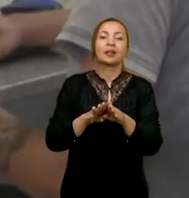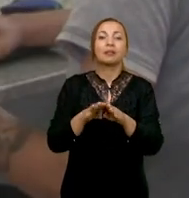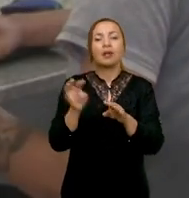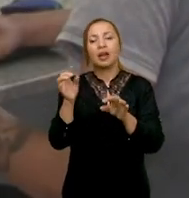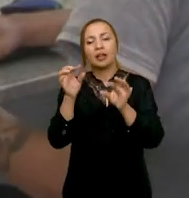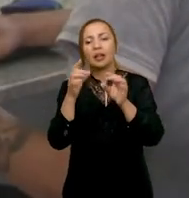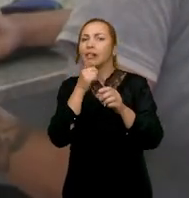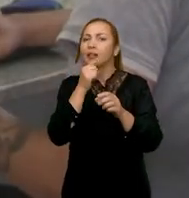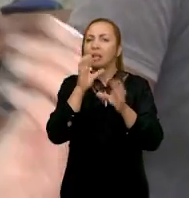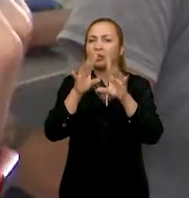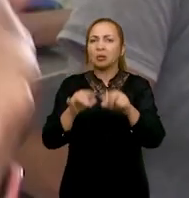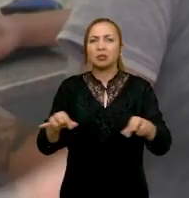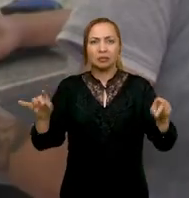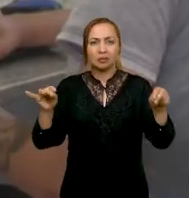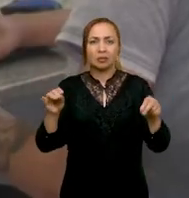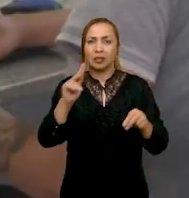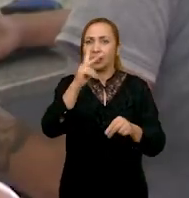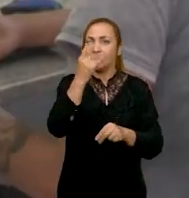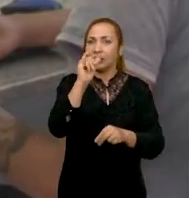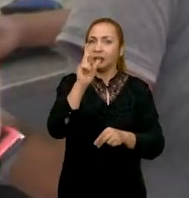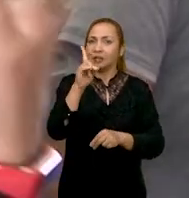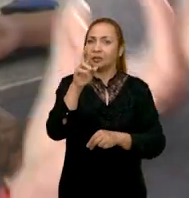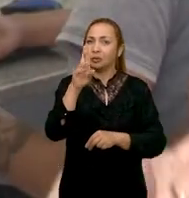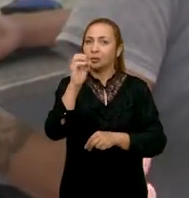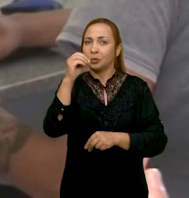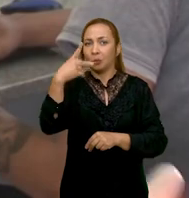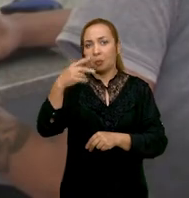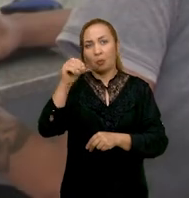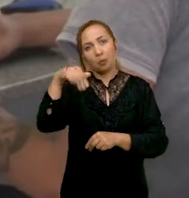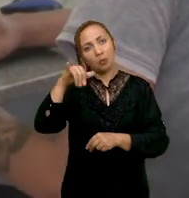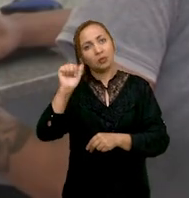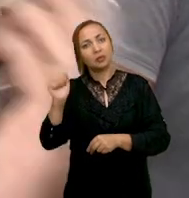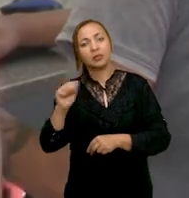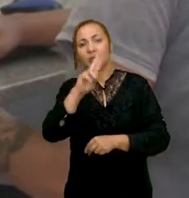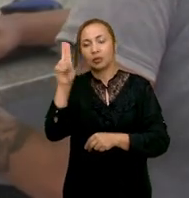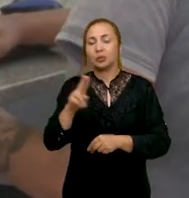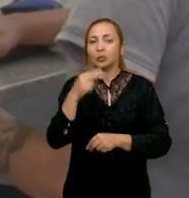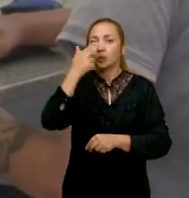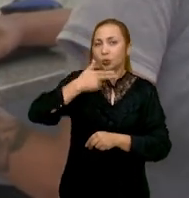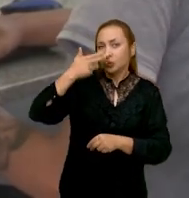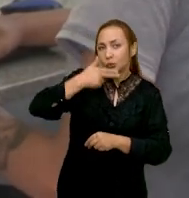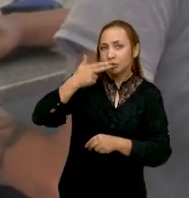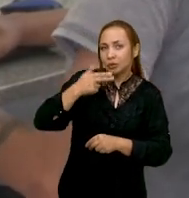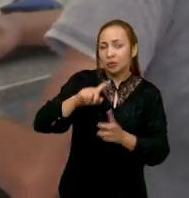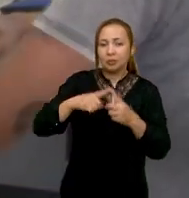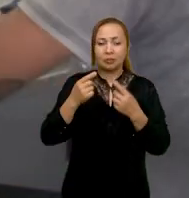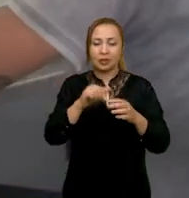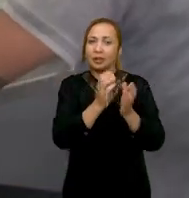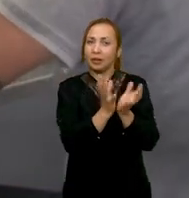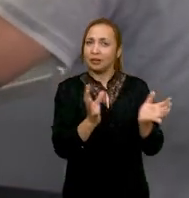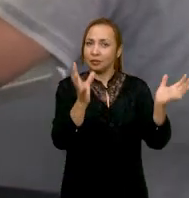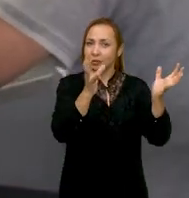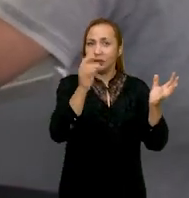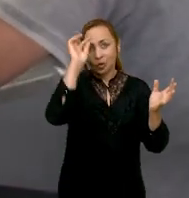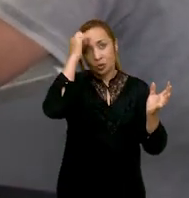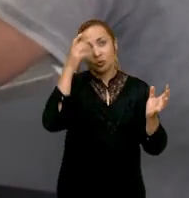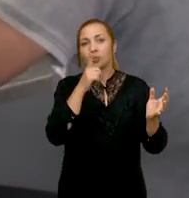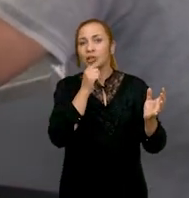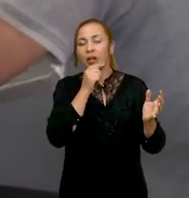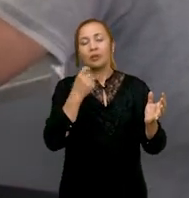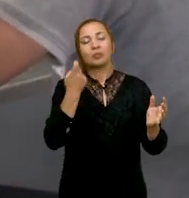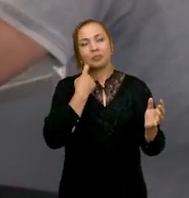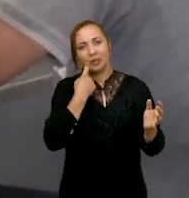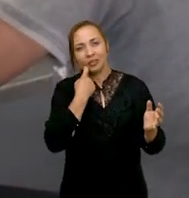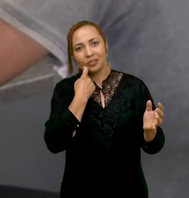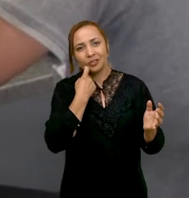solução, como na hidroponia, usa-se uma solução nutritiva. Aqui a solução nutritiva que a gente usa é a água dos